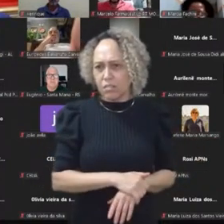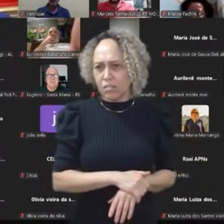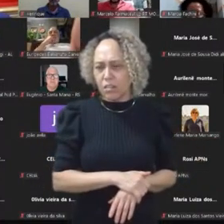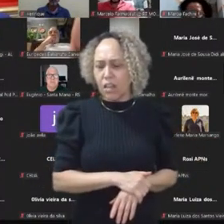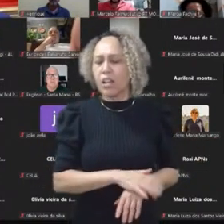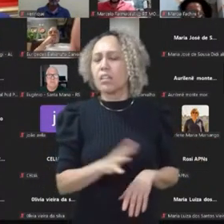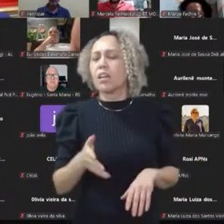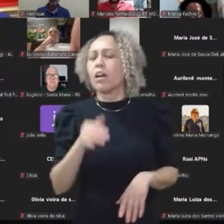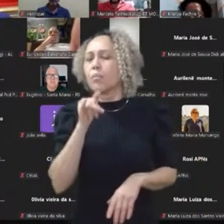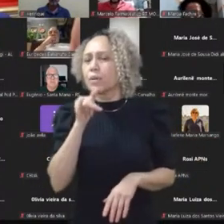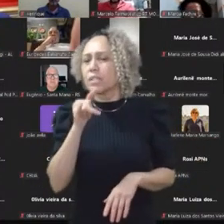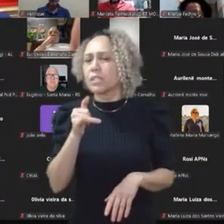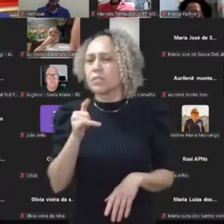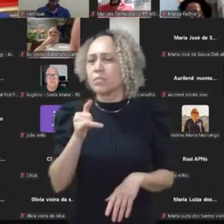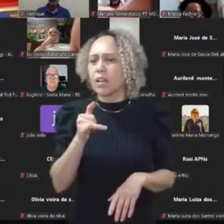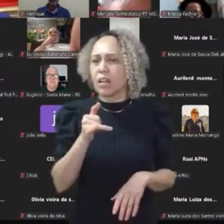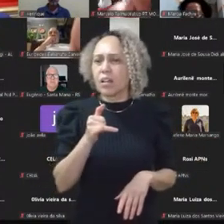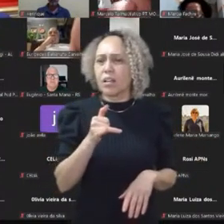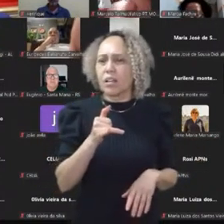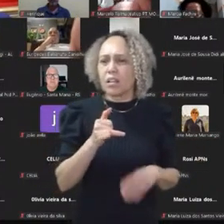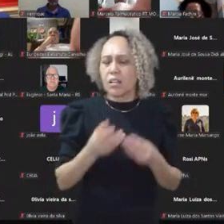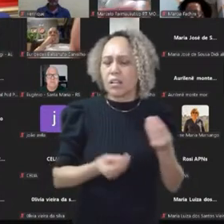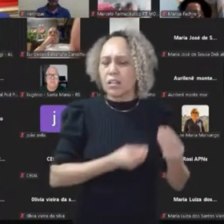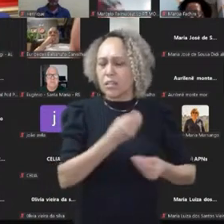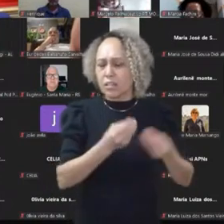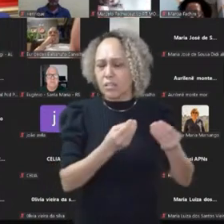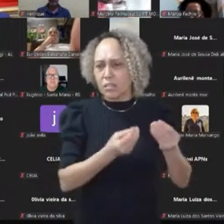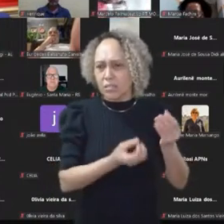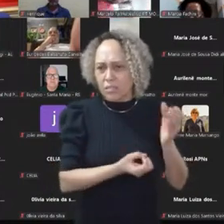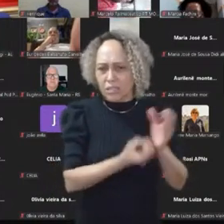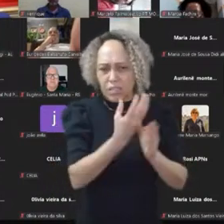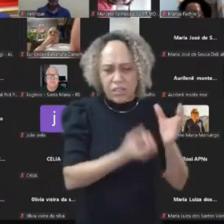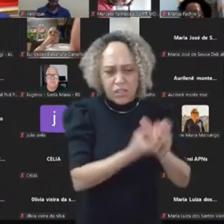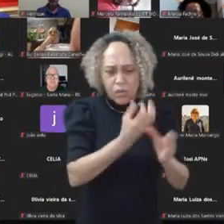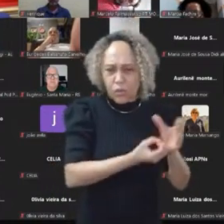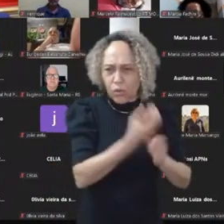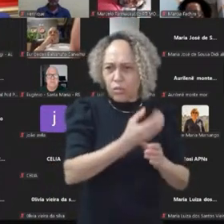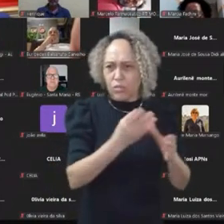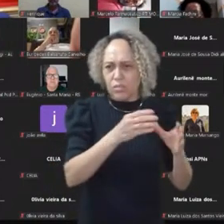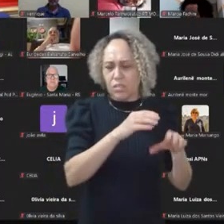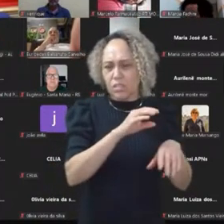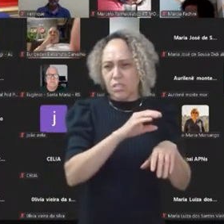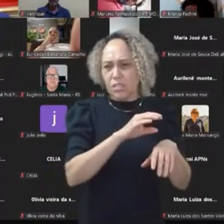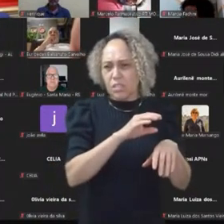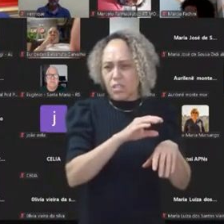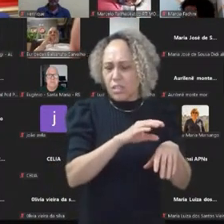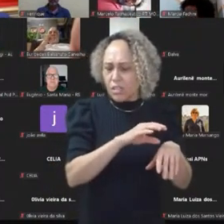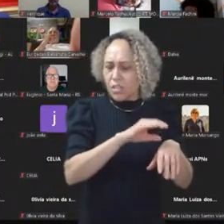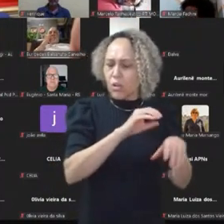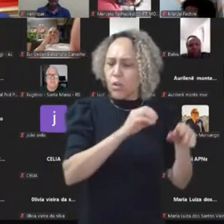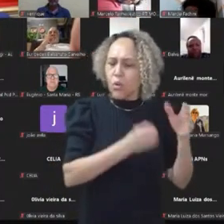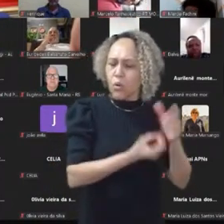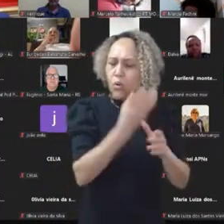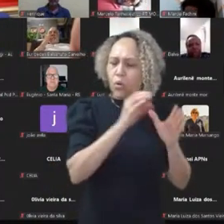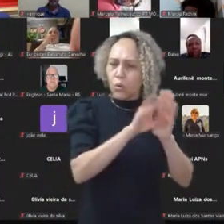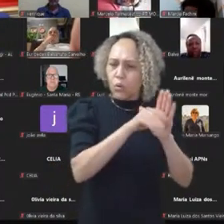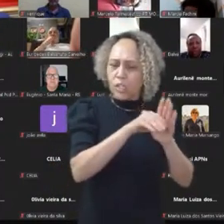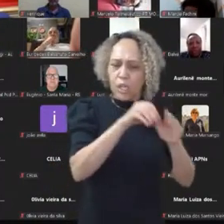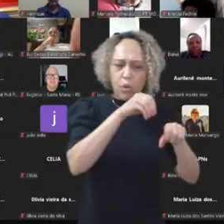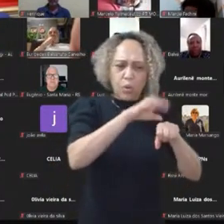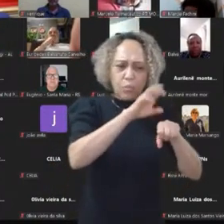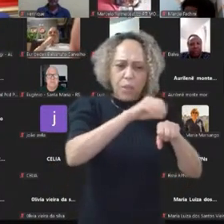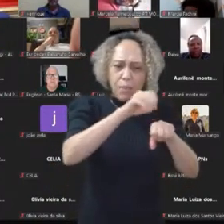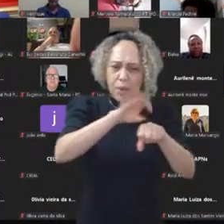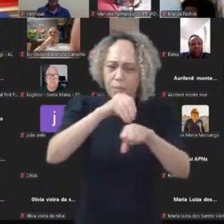principais são esses, esses e esses, e outros produzirem uma enxurrada de conteúdo, e outros irem mandando esse conteúdo para as pessoas, tudo